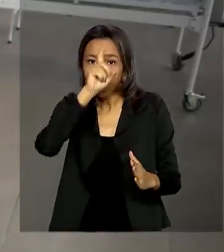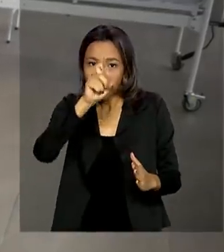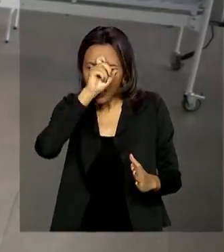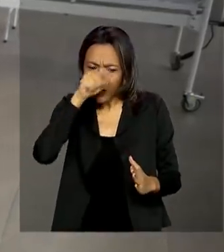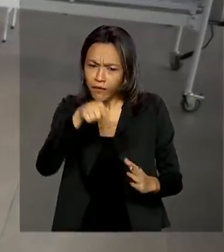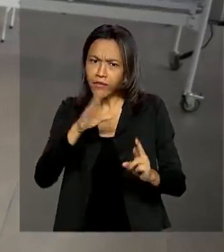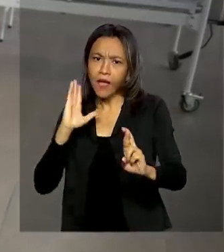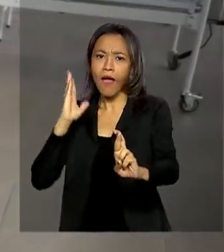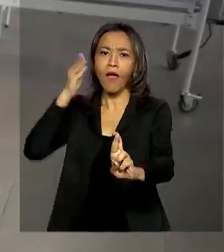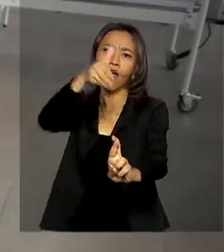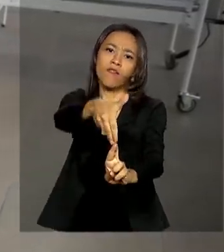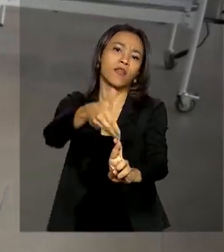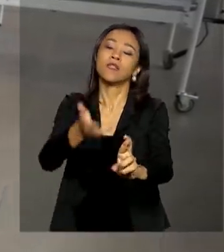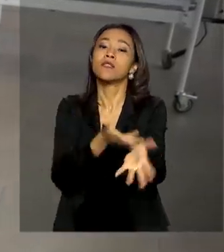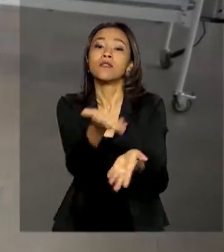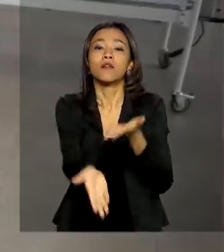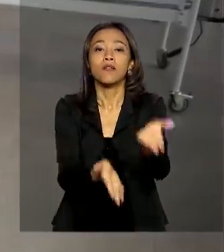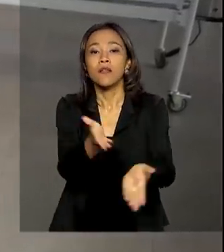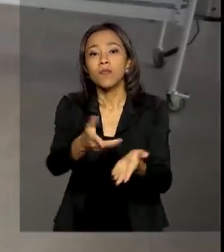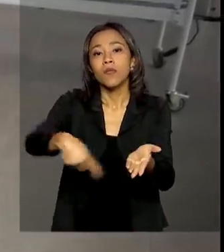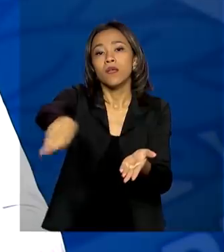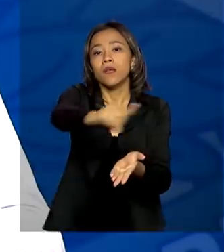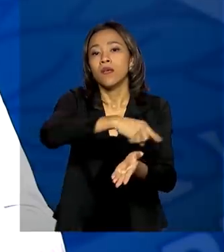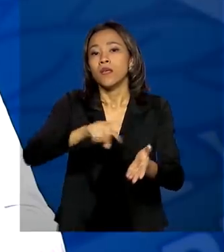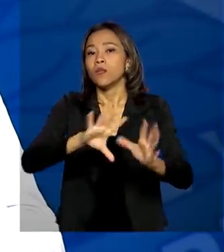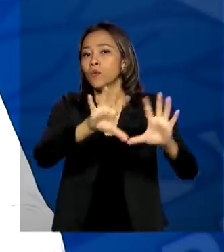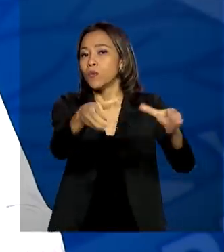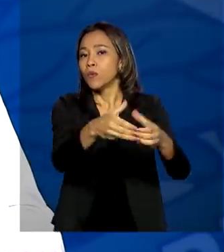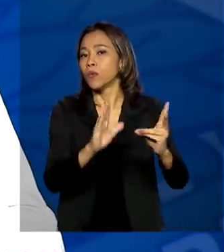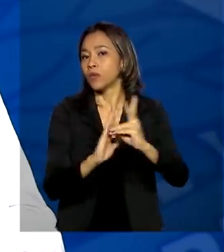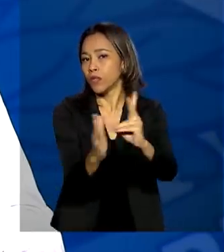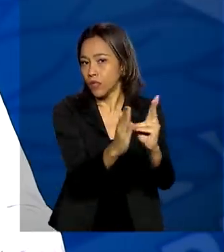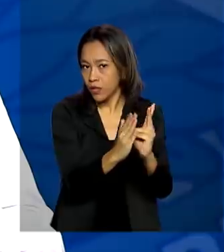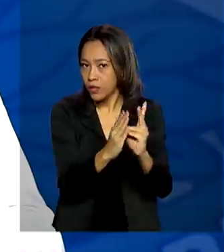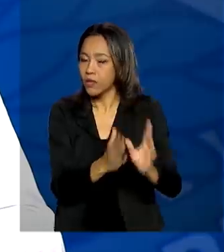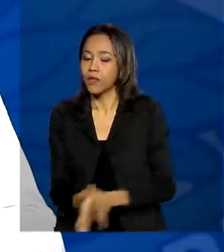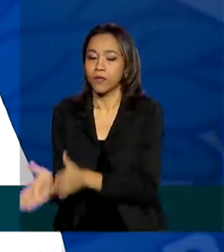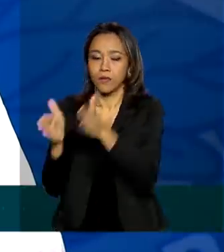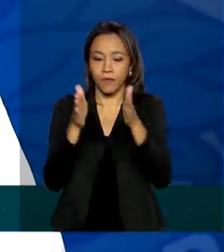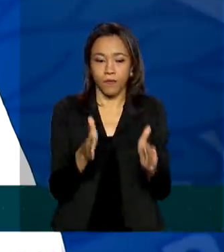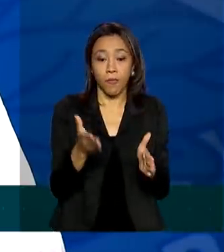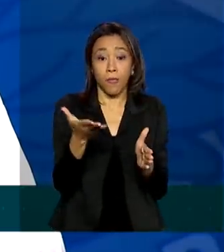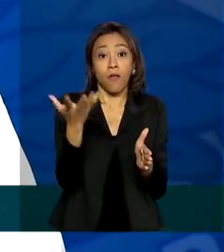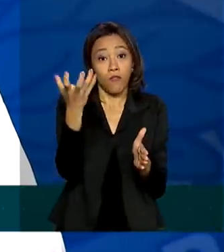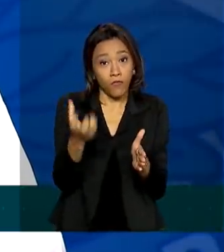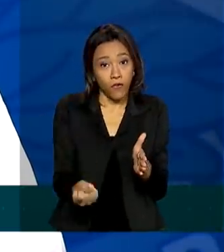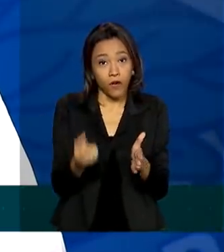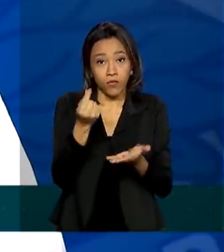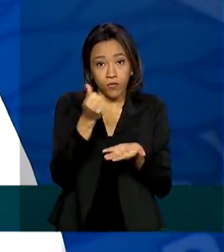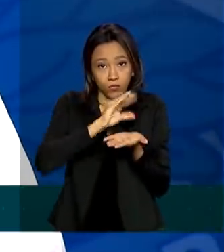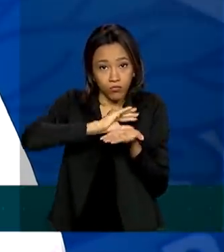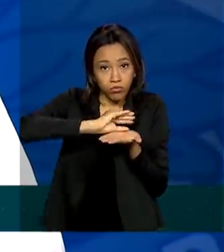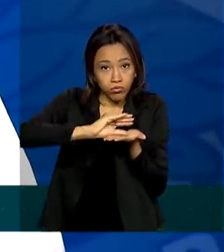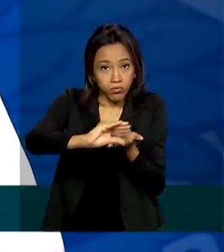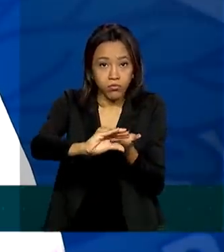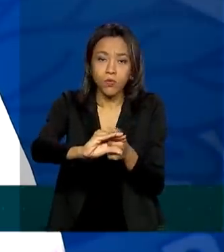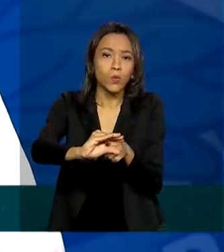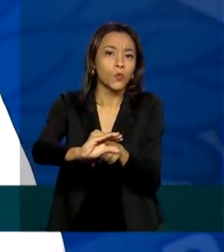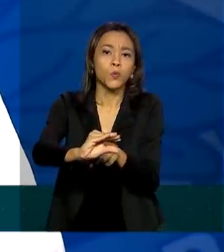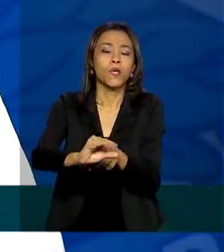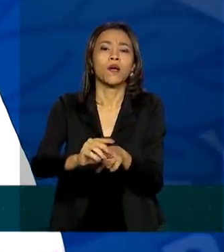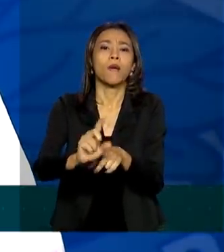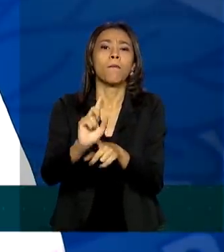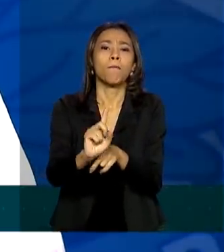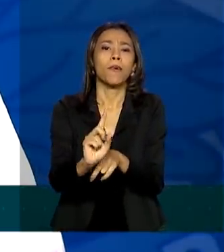referência para tratamento da população indígena. Vamos alocar recursos para a abertura de